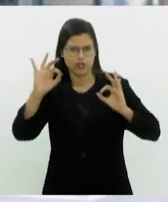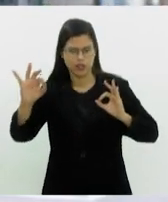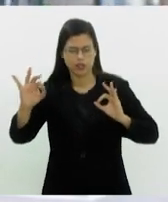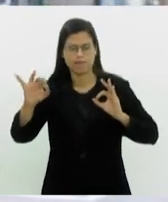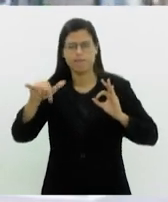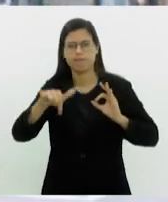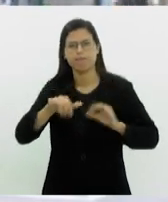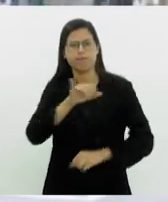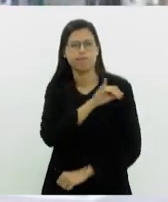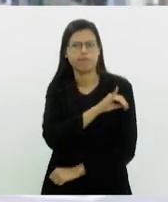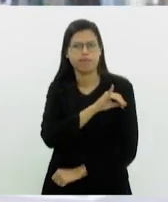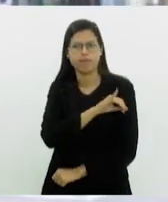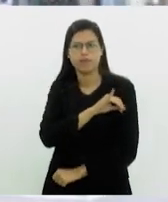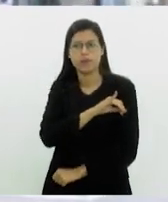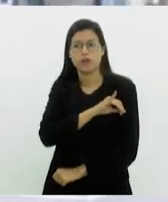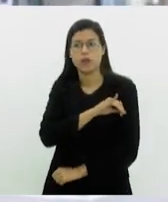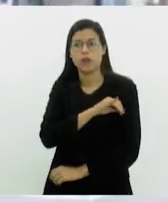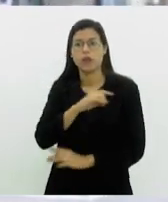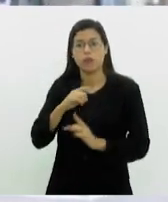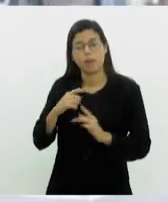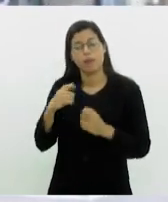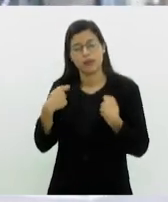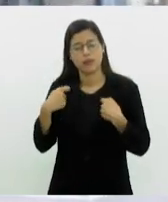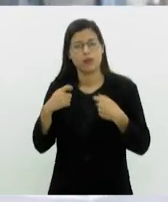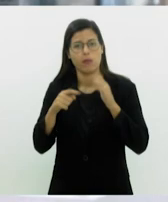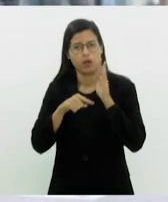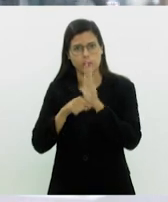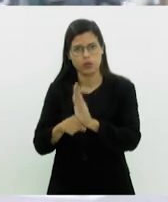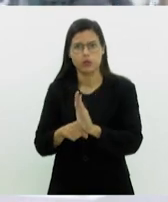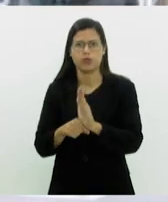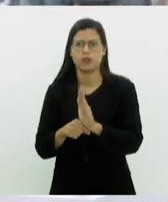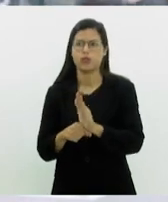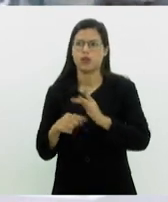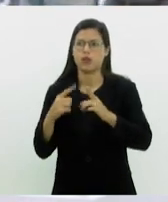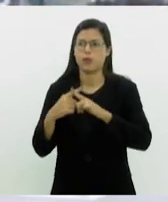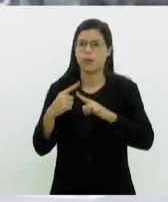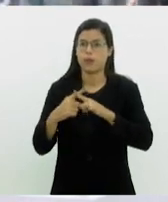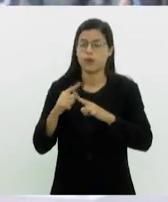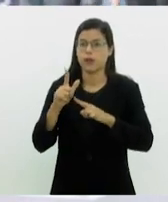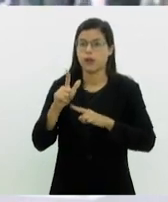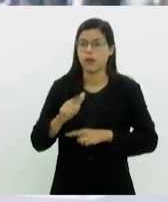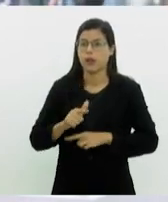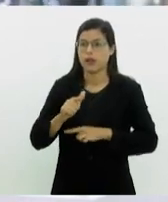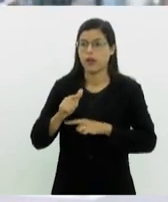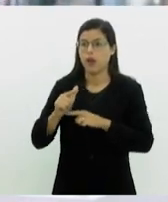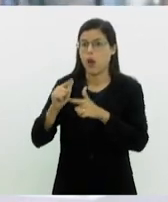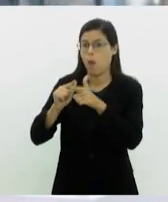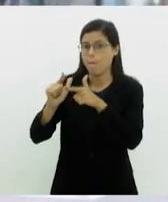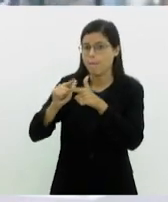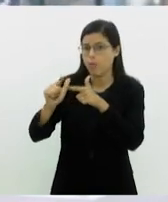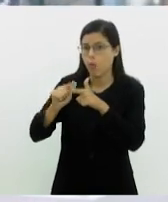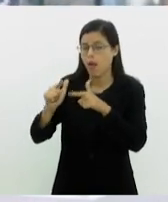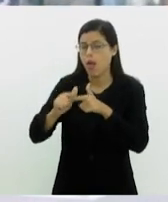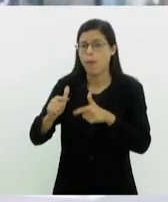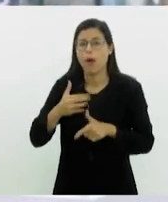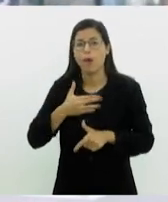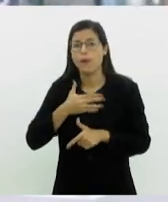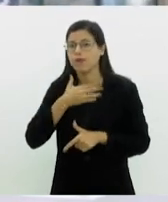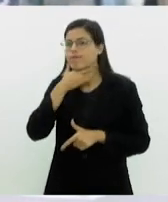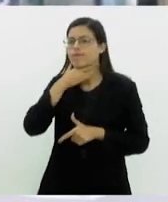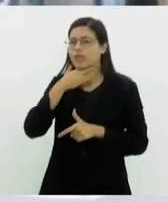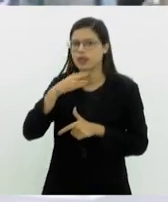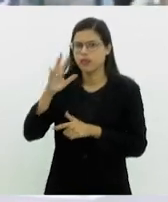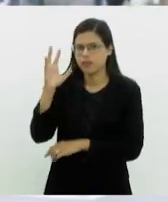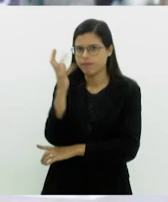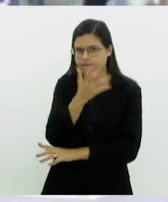aqui no Rio de Janeiro, a gente precisa ajudar da melhor forma. Até porque se trata de um desastre, uma crise, um resultado da crise